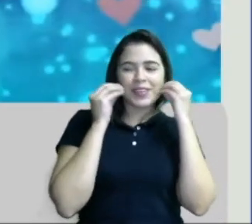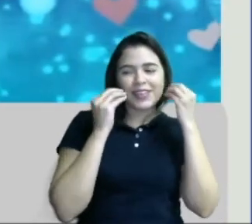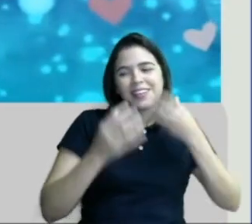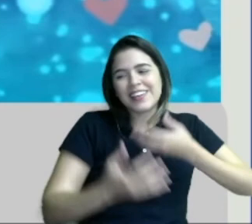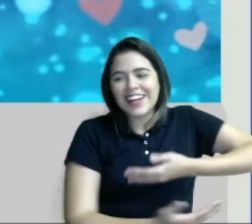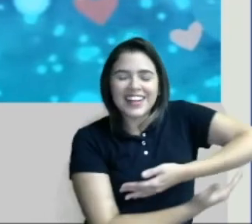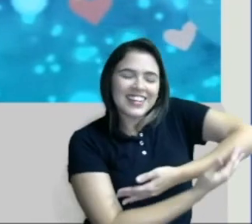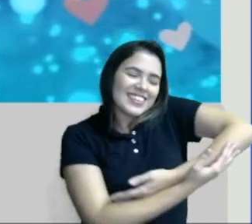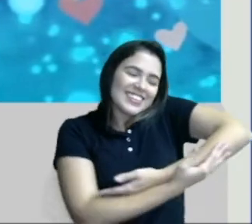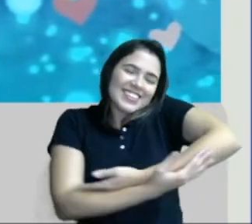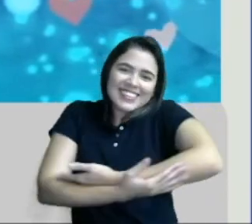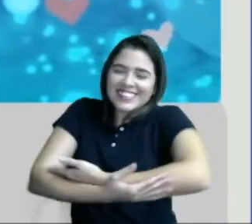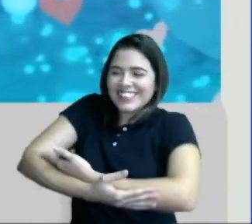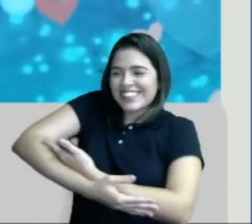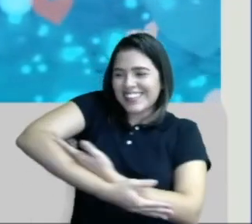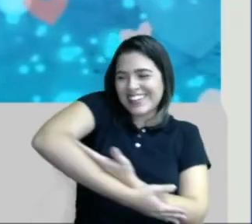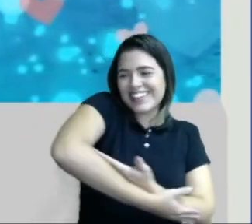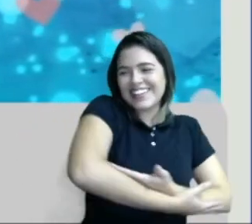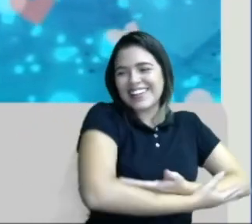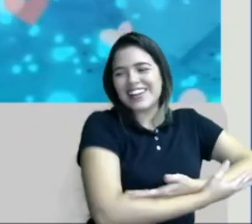Me leva no colinho.